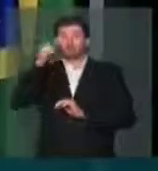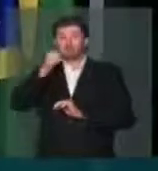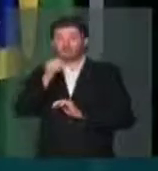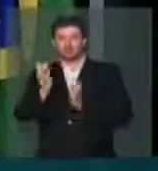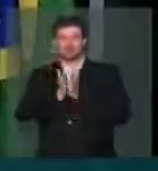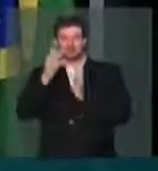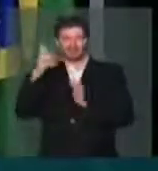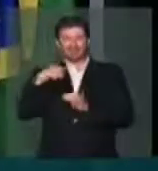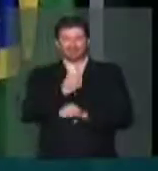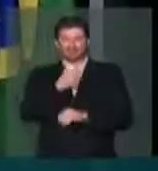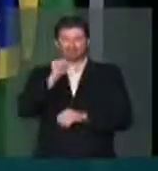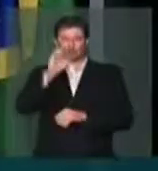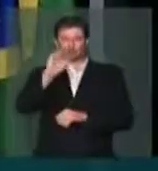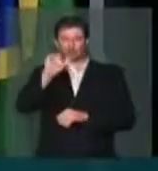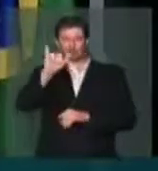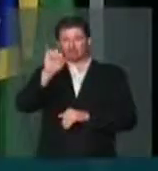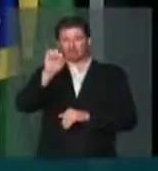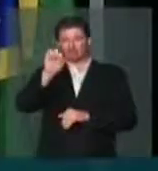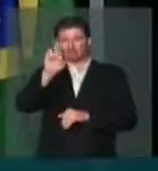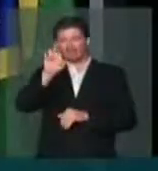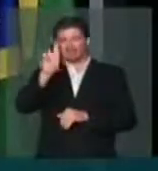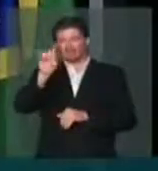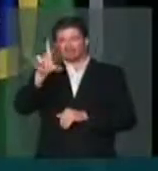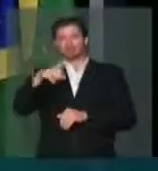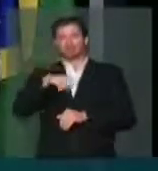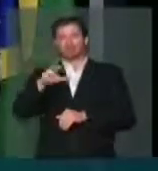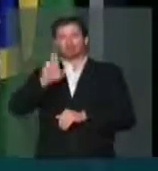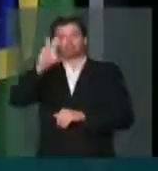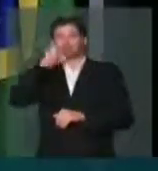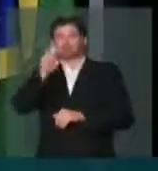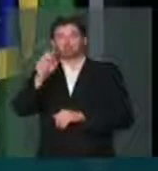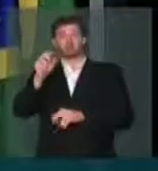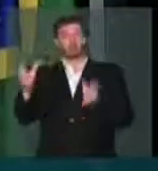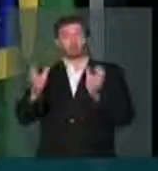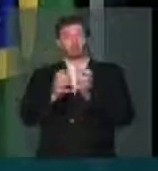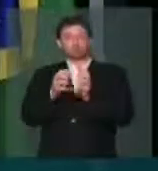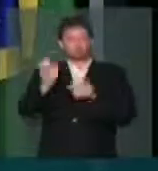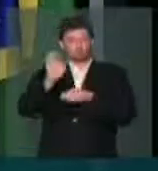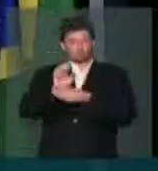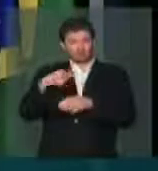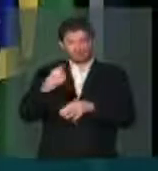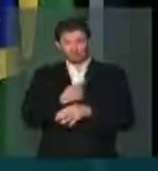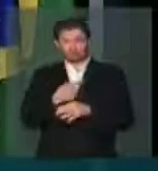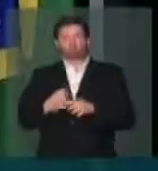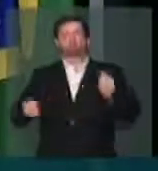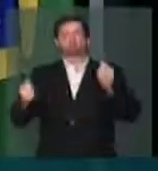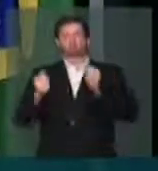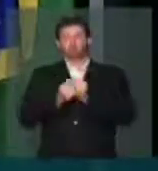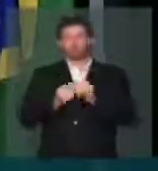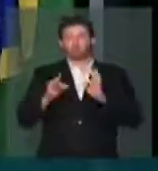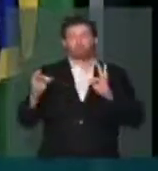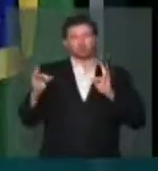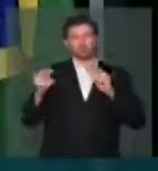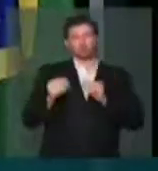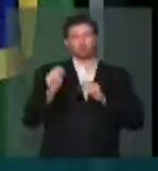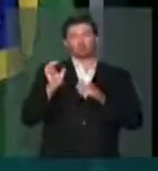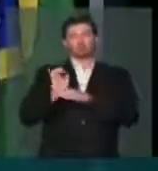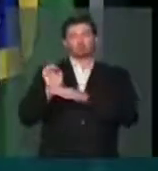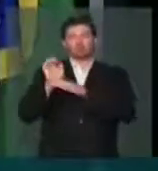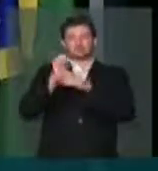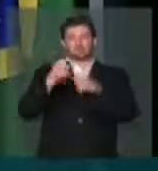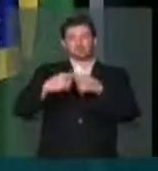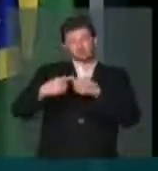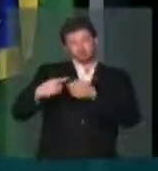partido, as mulheres têm um papel importante. A executiva estadual, junto com todas as executivas